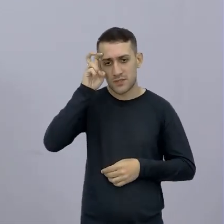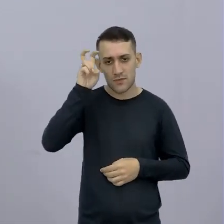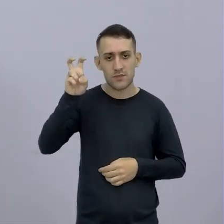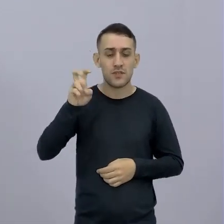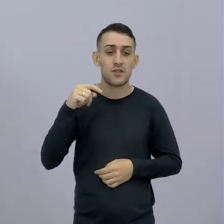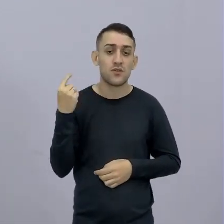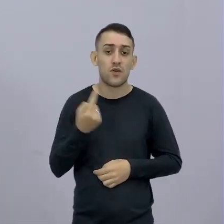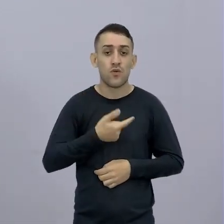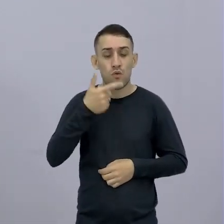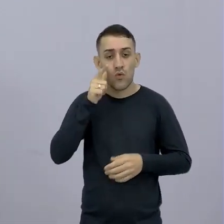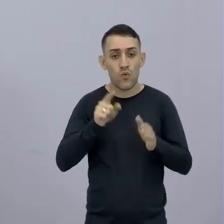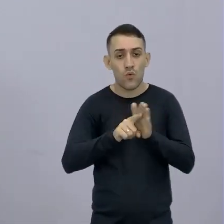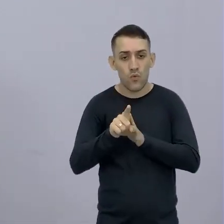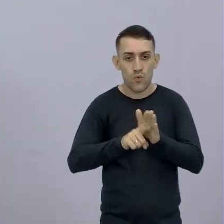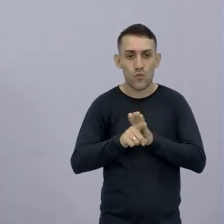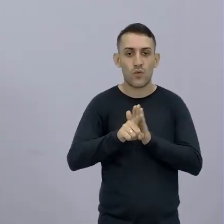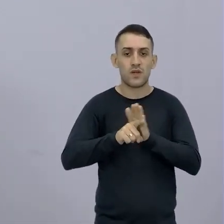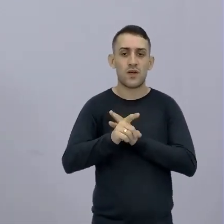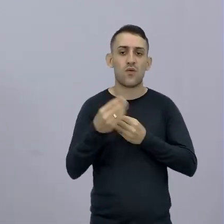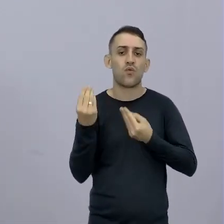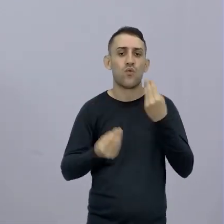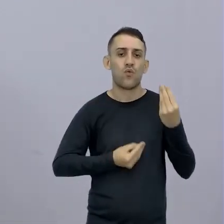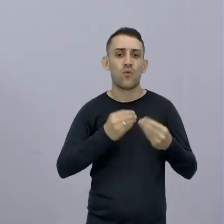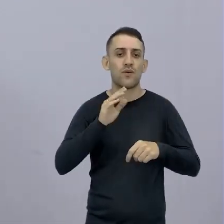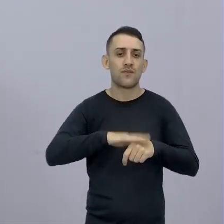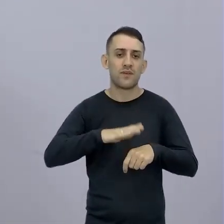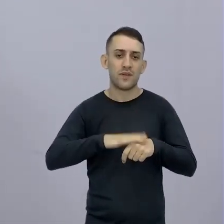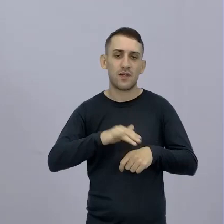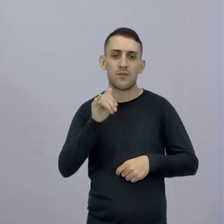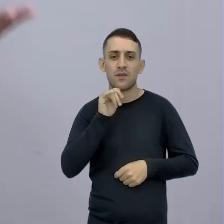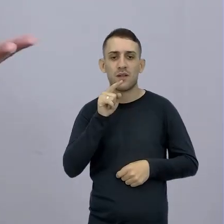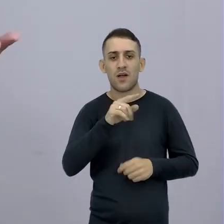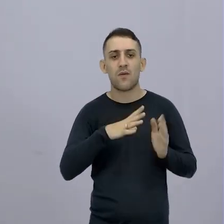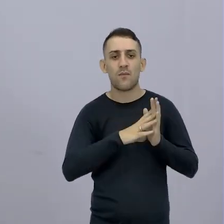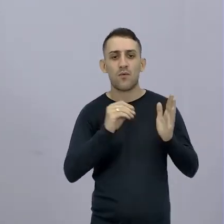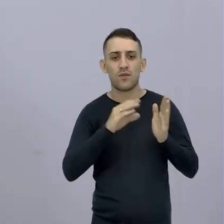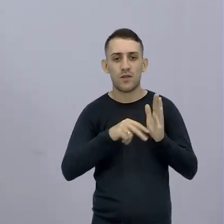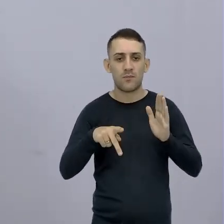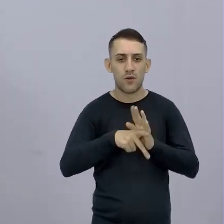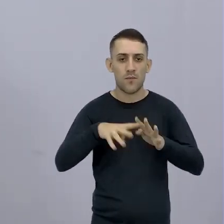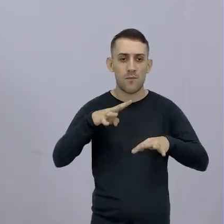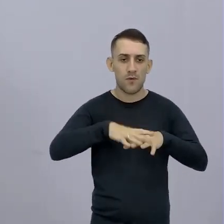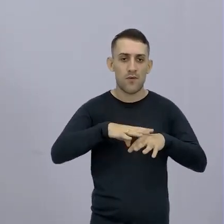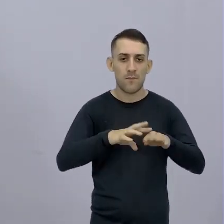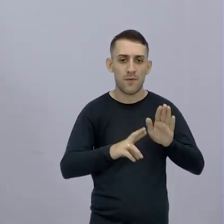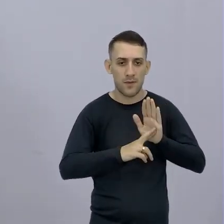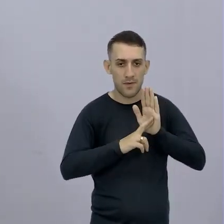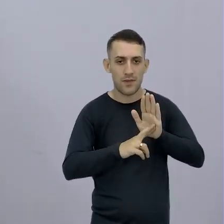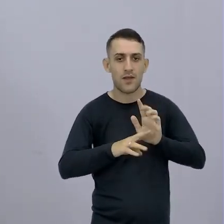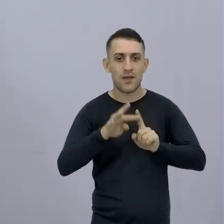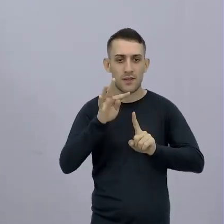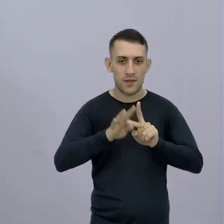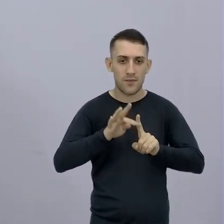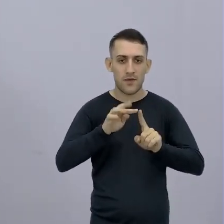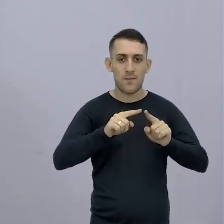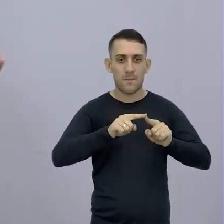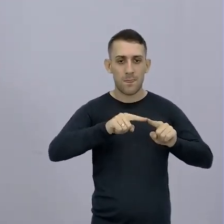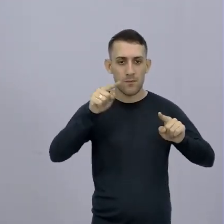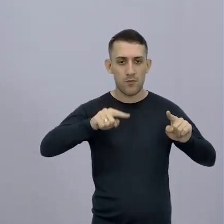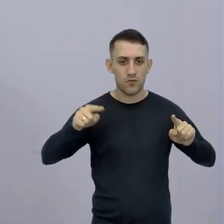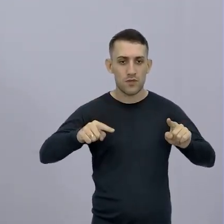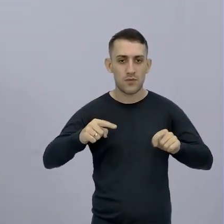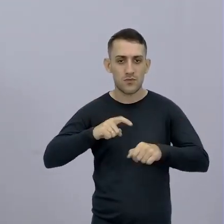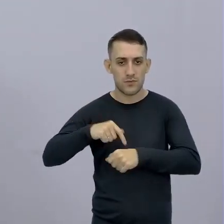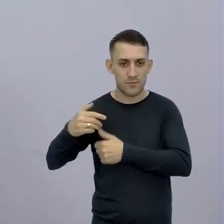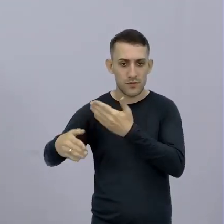E aí a gente ficou analisando Como que formaria Um modelo matemático Para representar Essas temperaturas Oscilando aí Com o